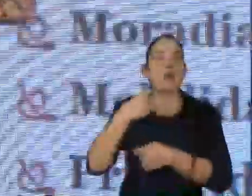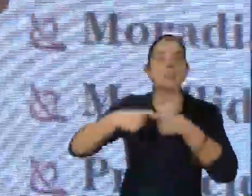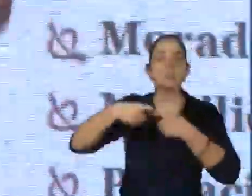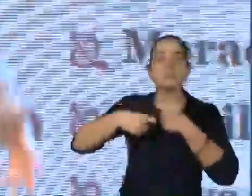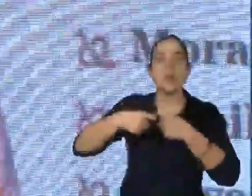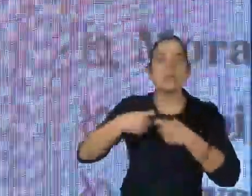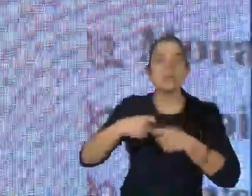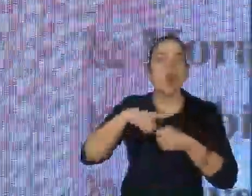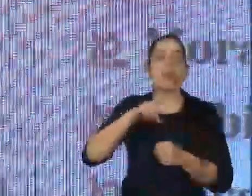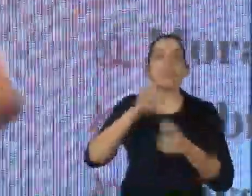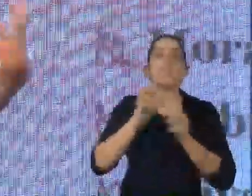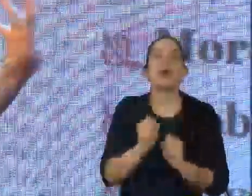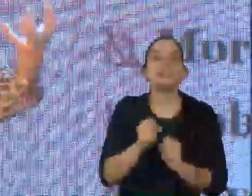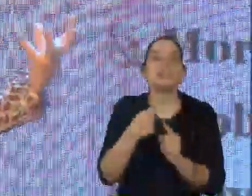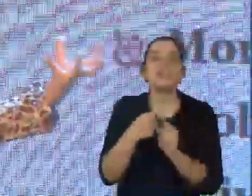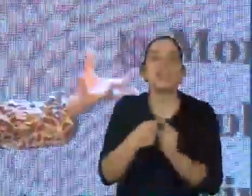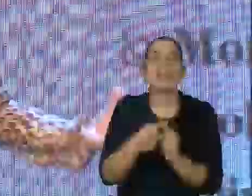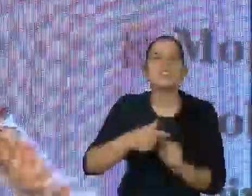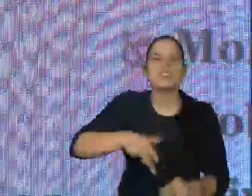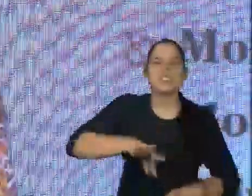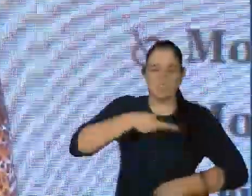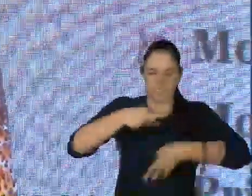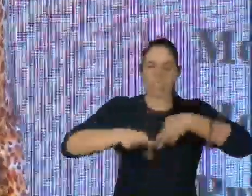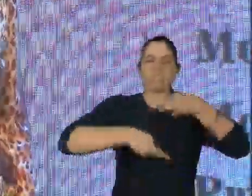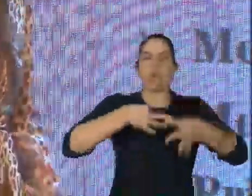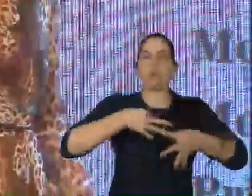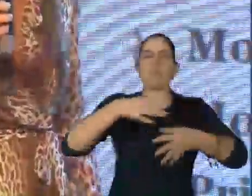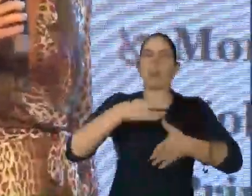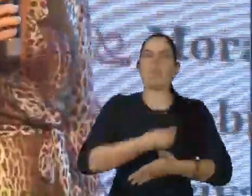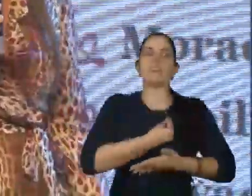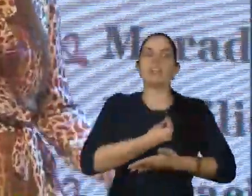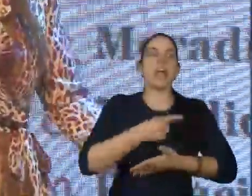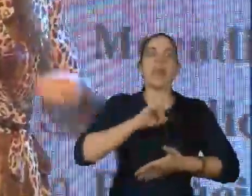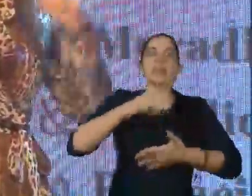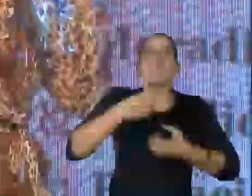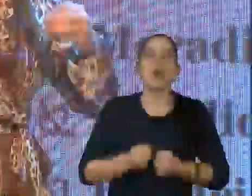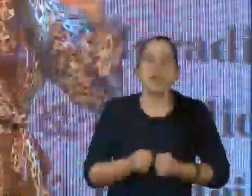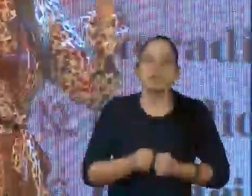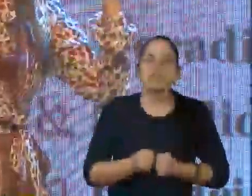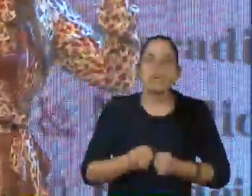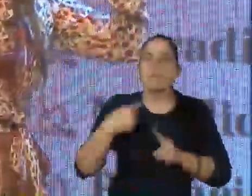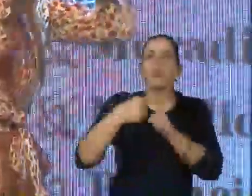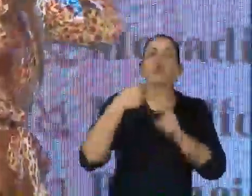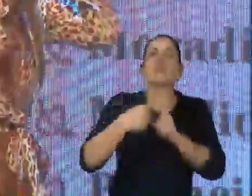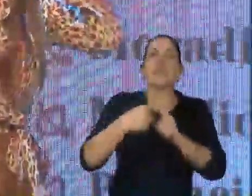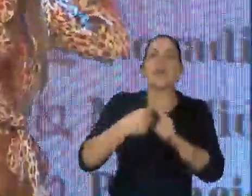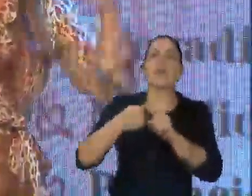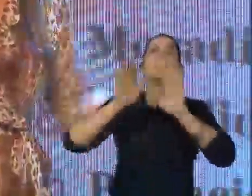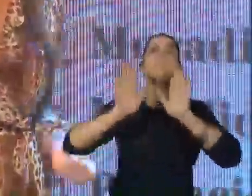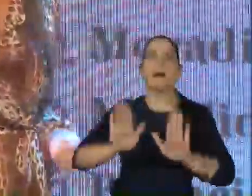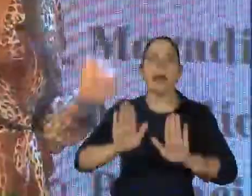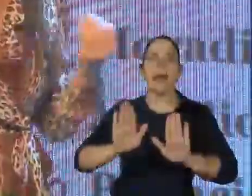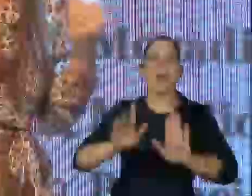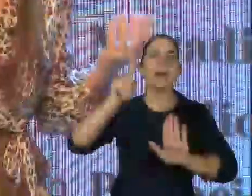escolher os seus pares, de sentir tesão pela vida? Elas são, ainda. Então, eu acho que a gente precisa parar